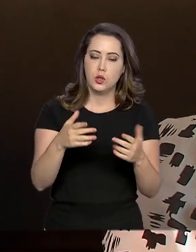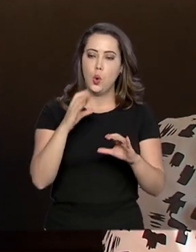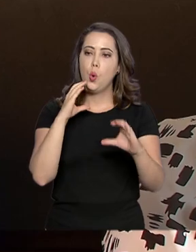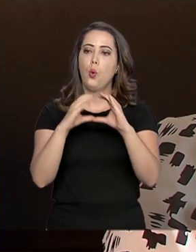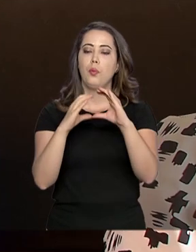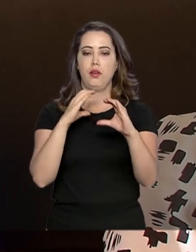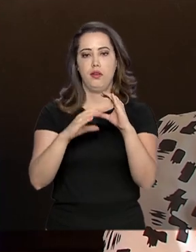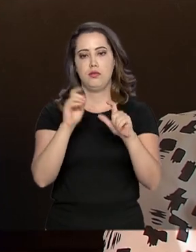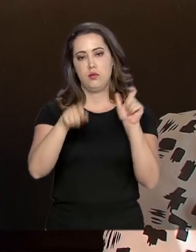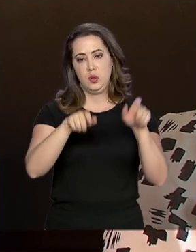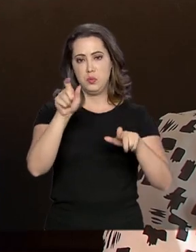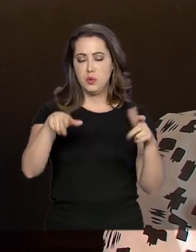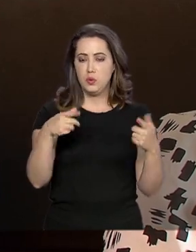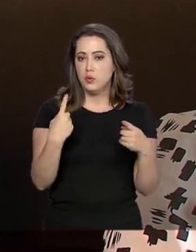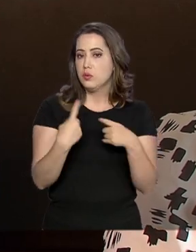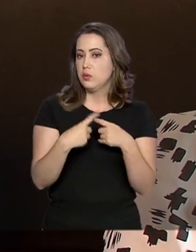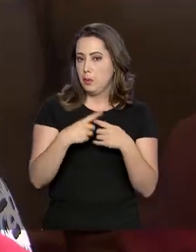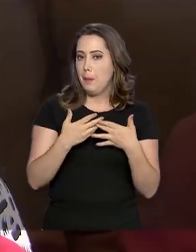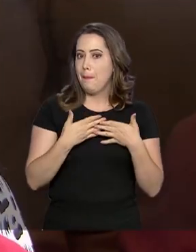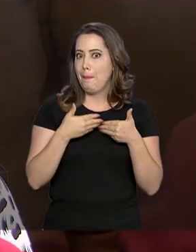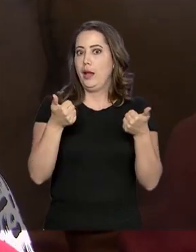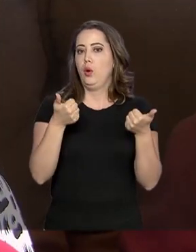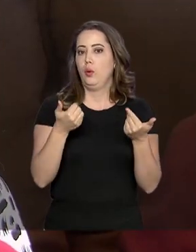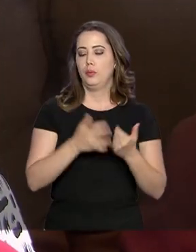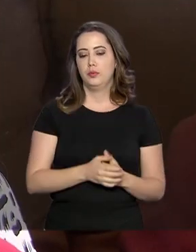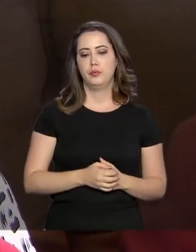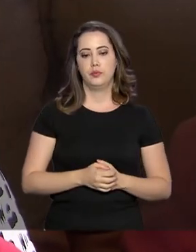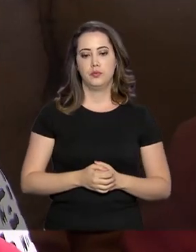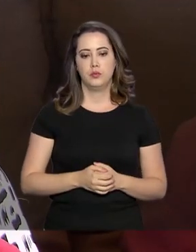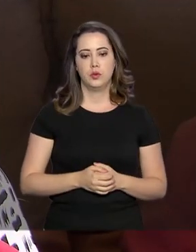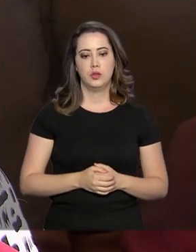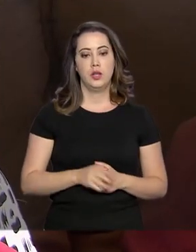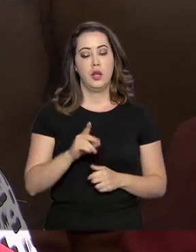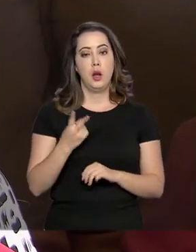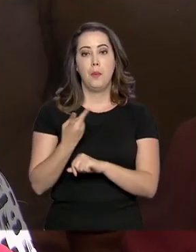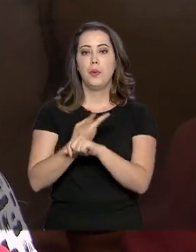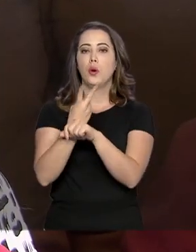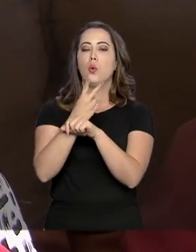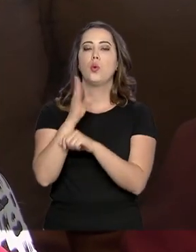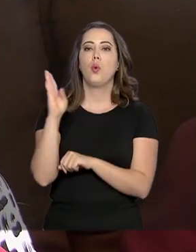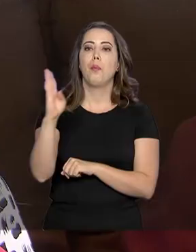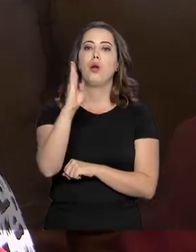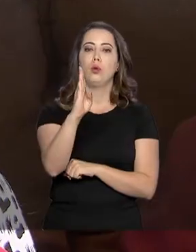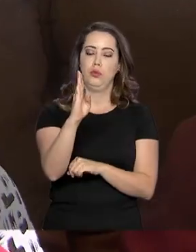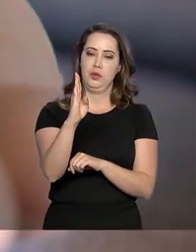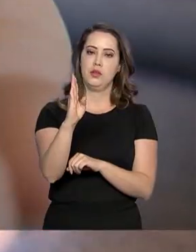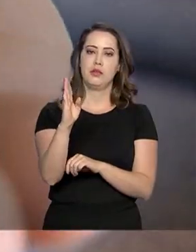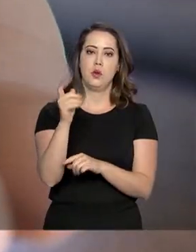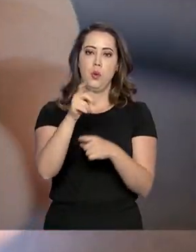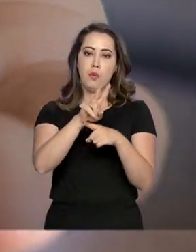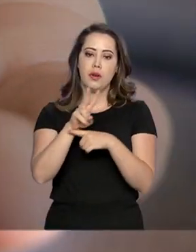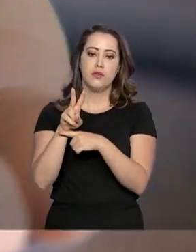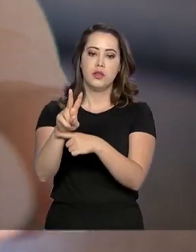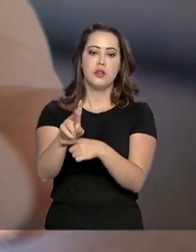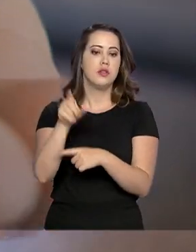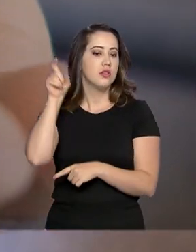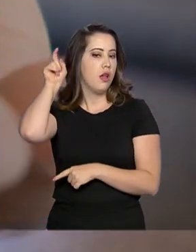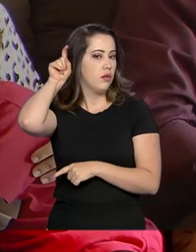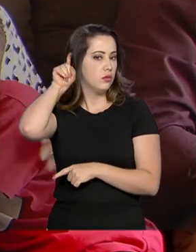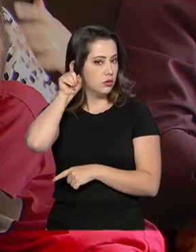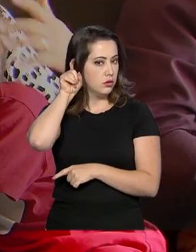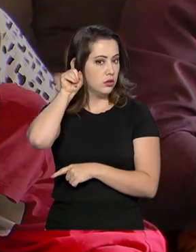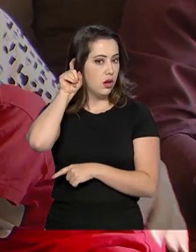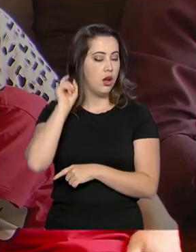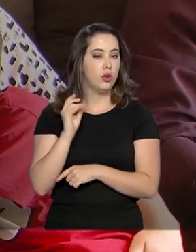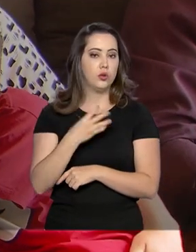comunicar com as pessoas tem sido melhor. Berenice recorreu ao Banco do Brasil para financiar o aparelho auditivo do filho.